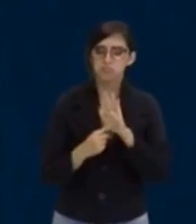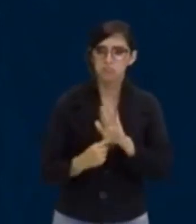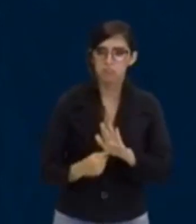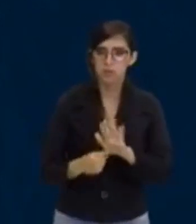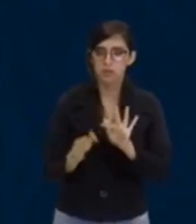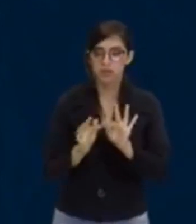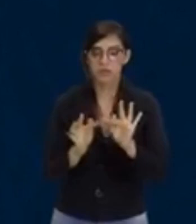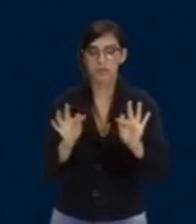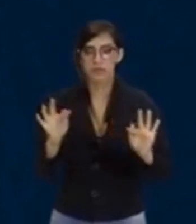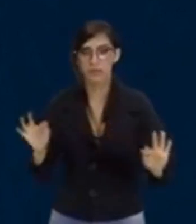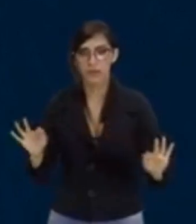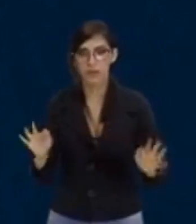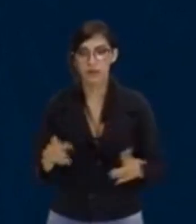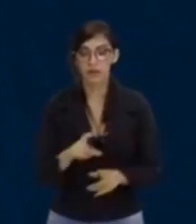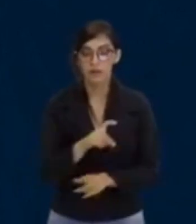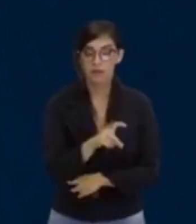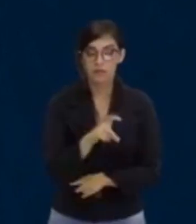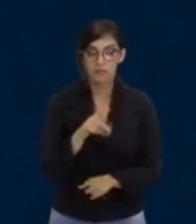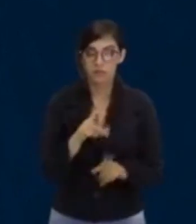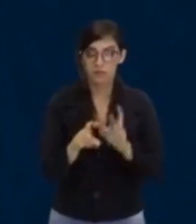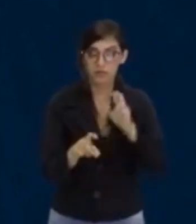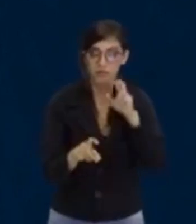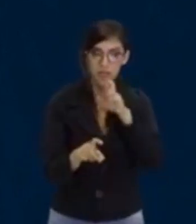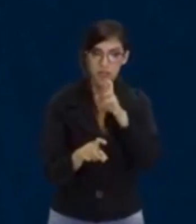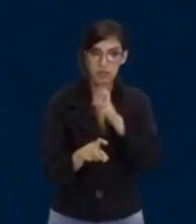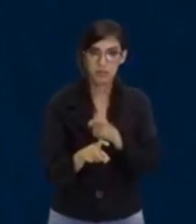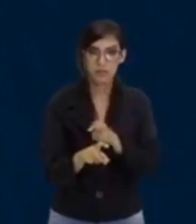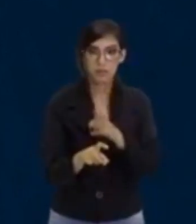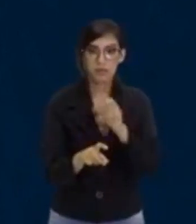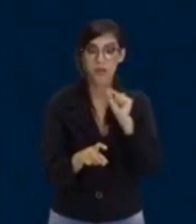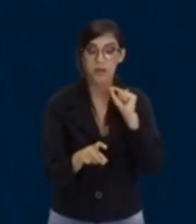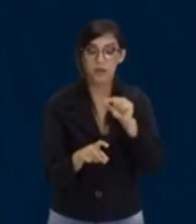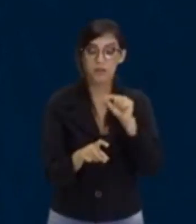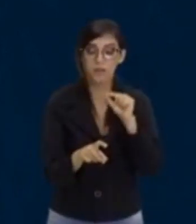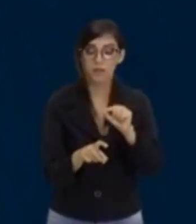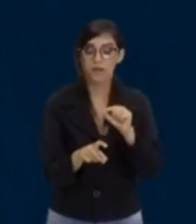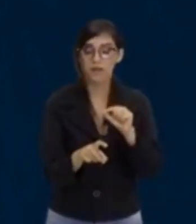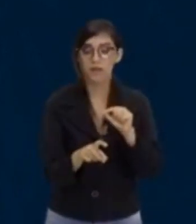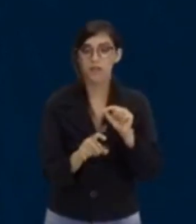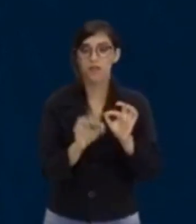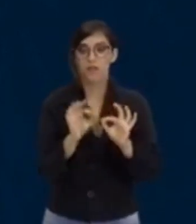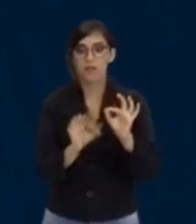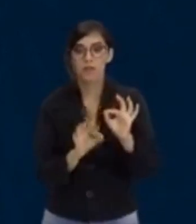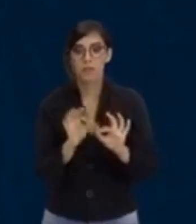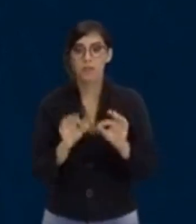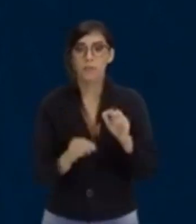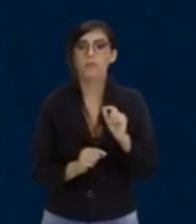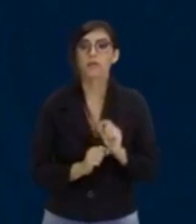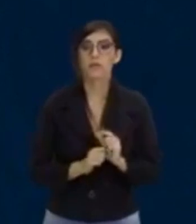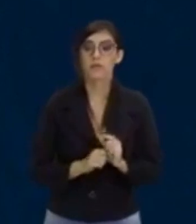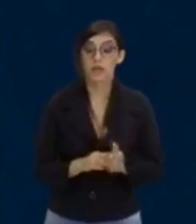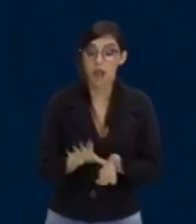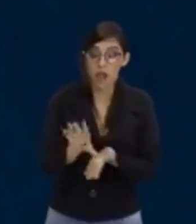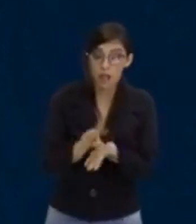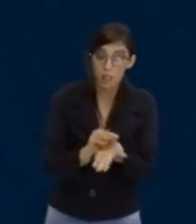o x, que é a resposta da minha equação, ela é calculada por quem? Grava lá, anota, memoriza isso